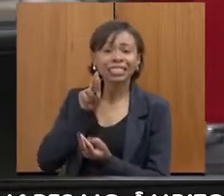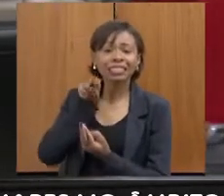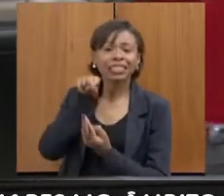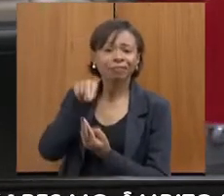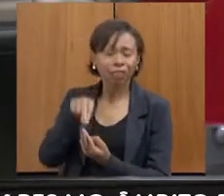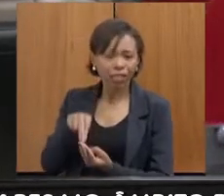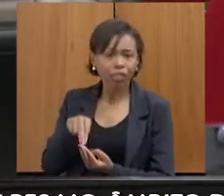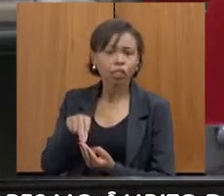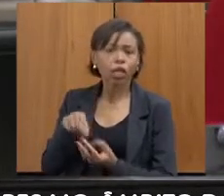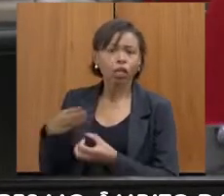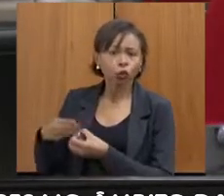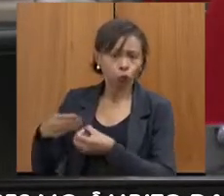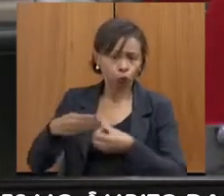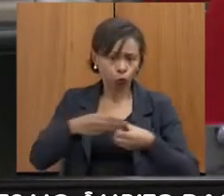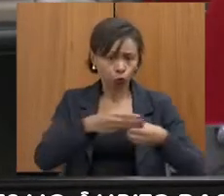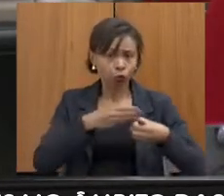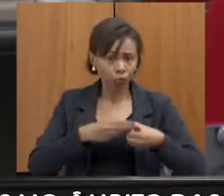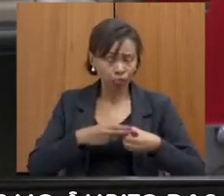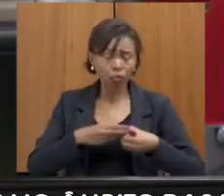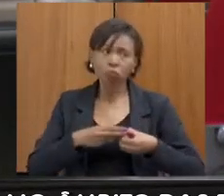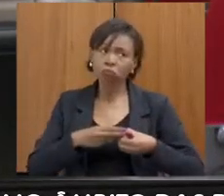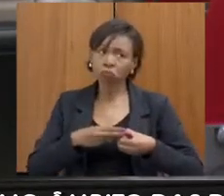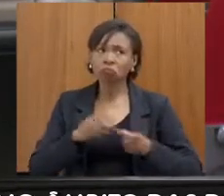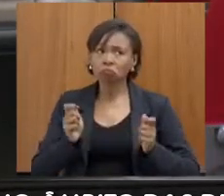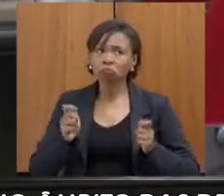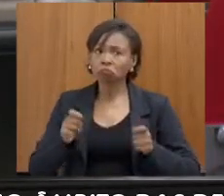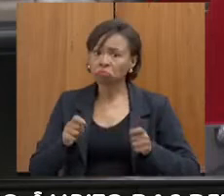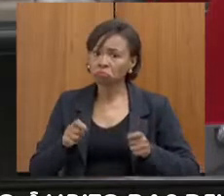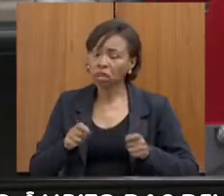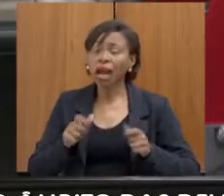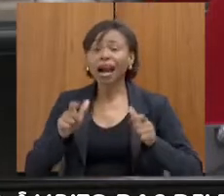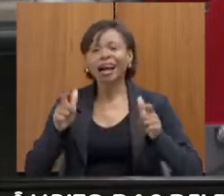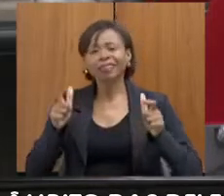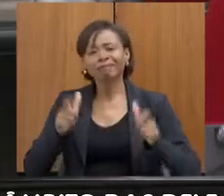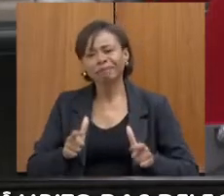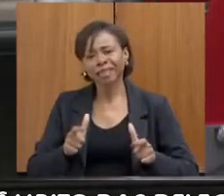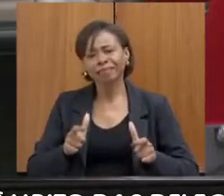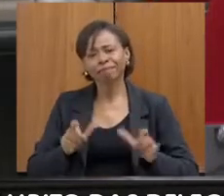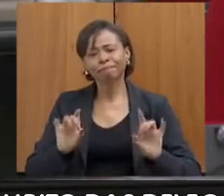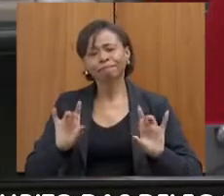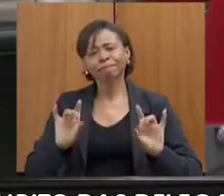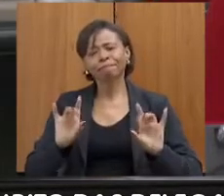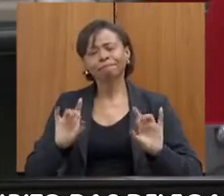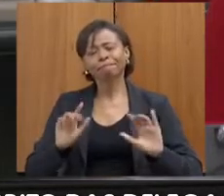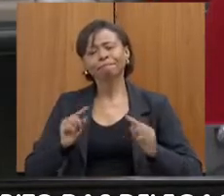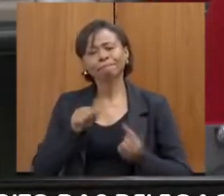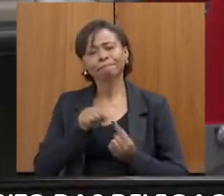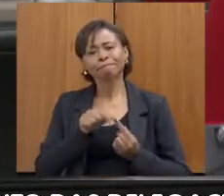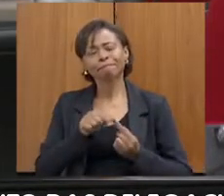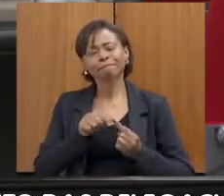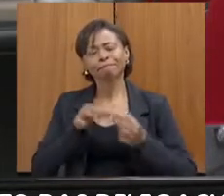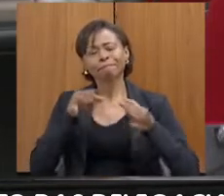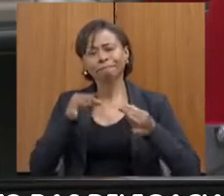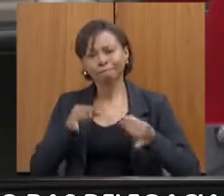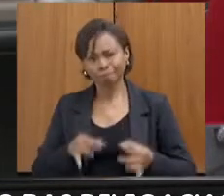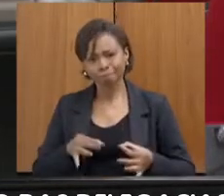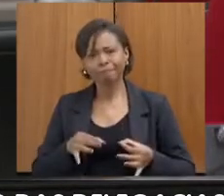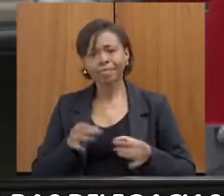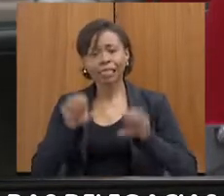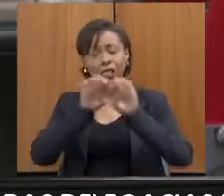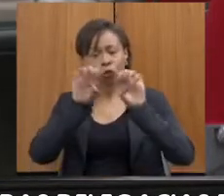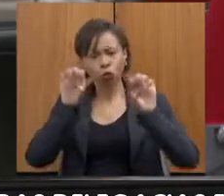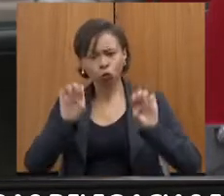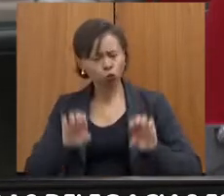municípios, com apoio municipal, a gente teria um local adequado fisicamente com estrutura, não precisaria